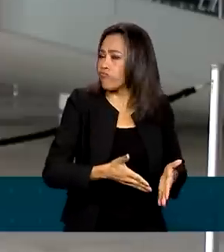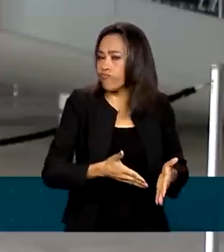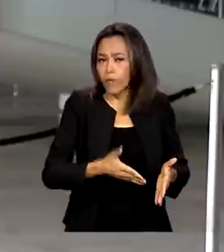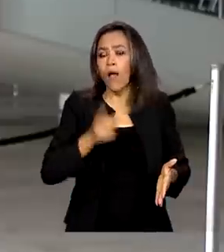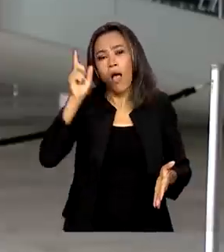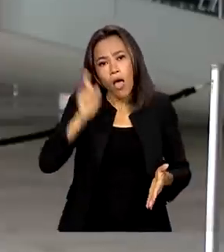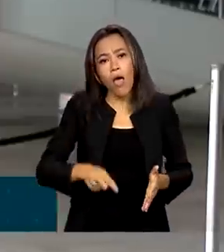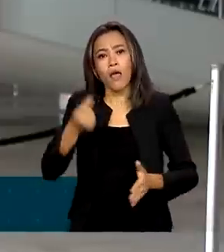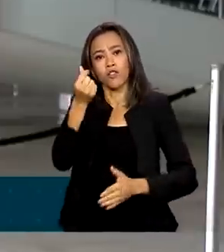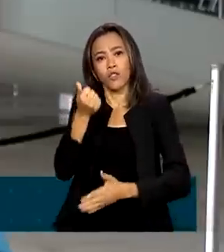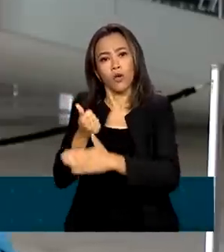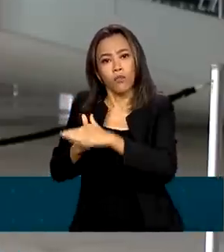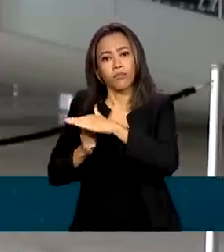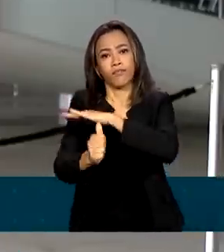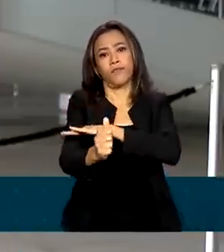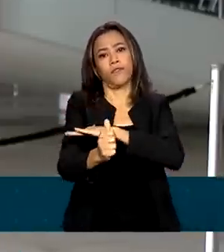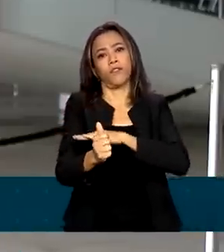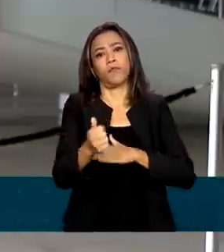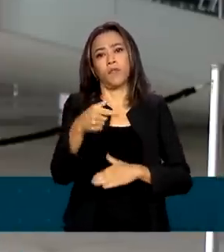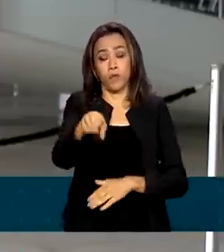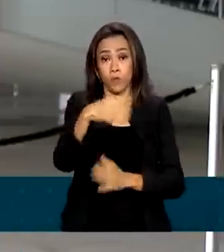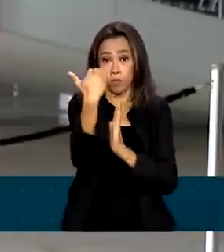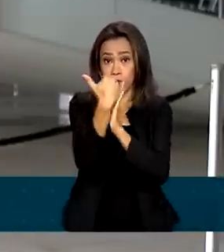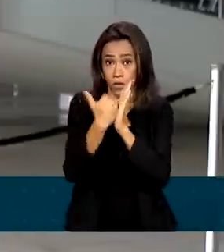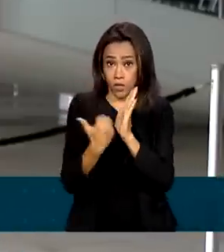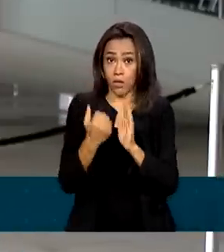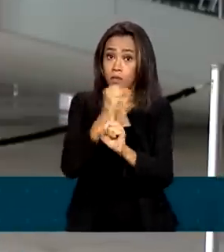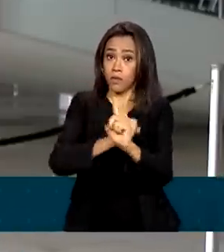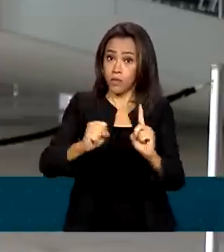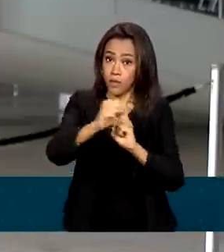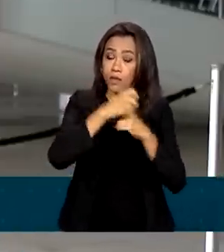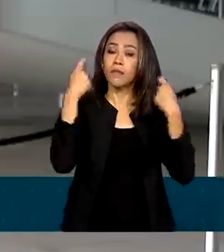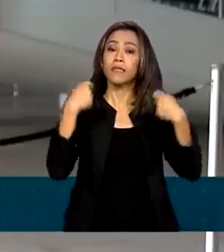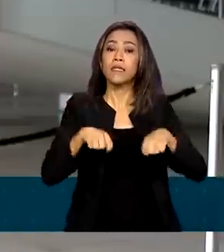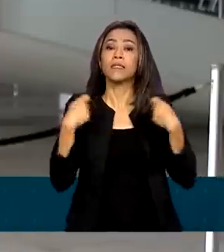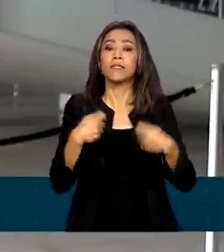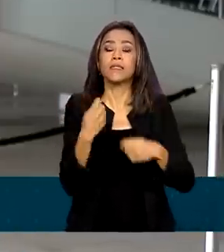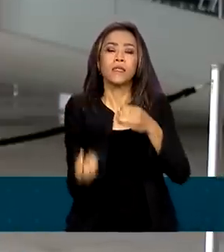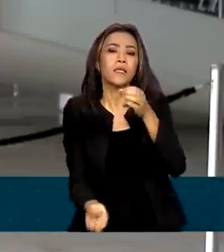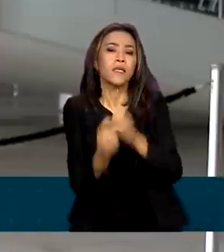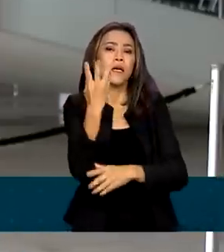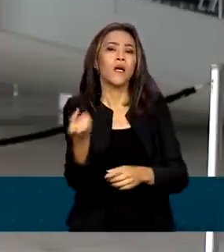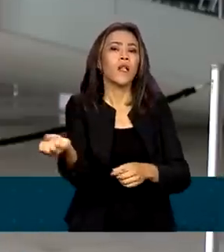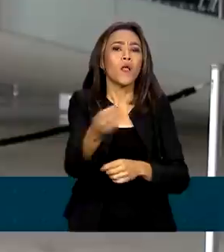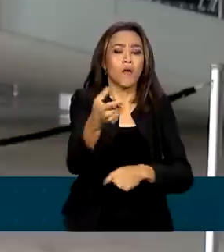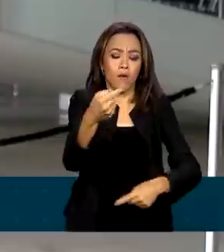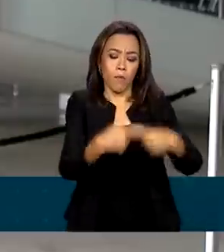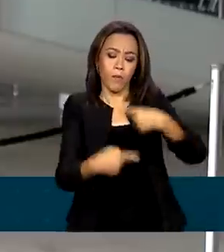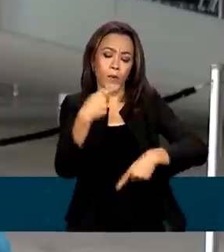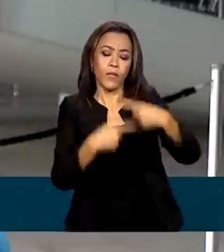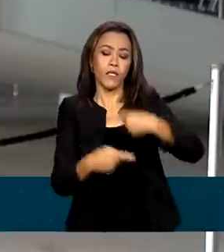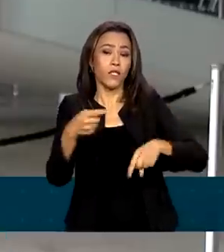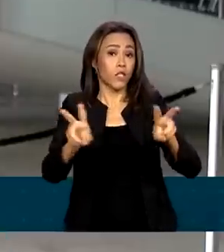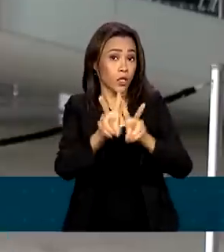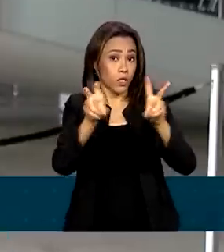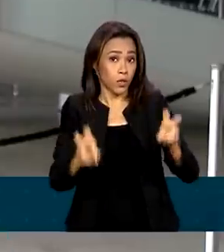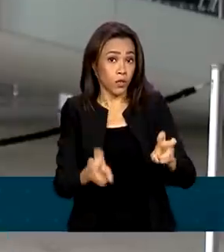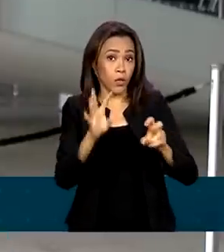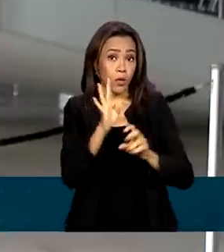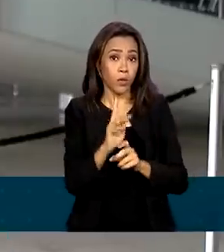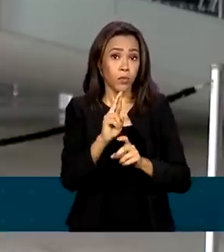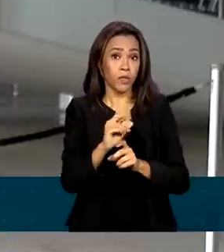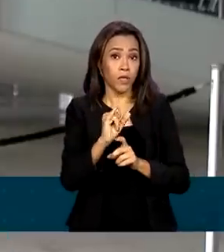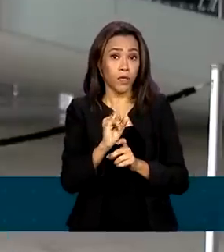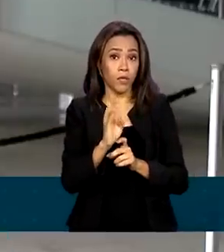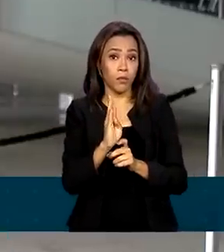investimentos. Falou também que é preciso desenvolver uma nova política tributária para o país, já que hoje os